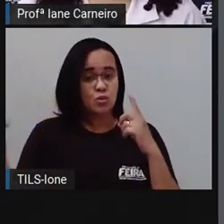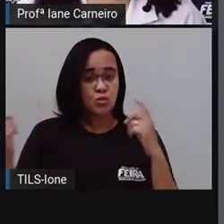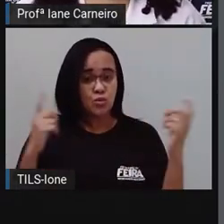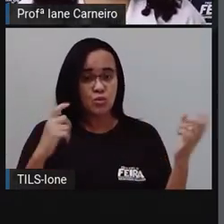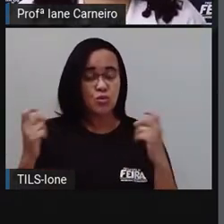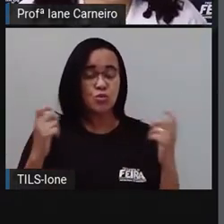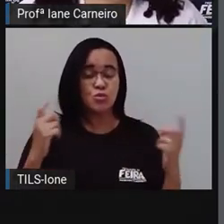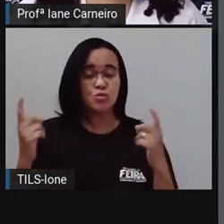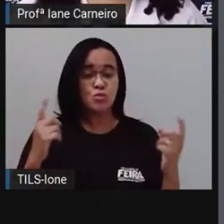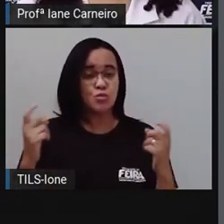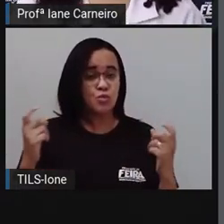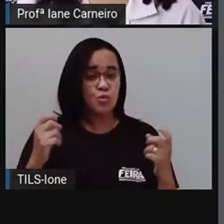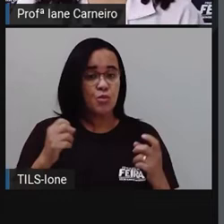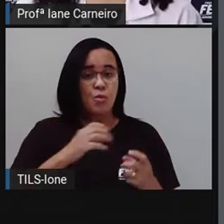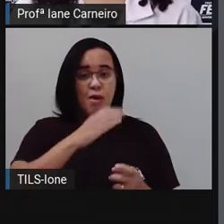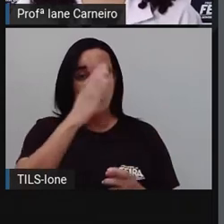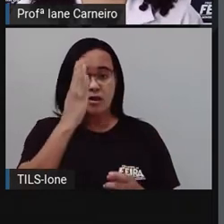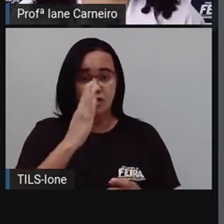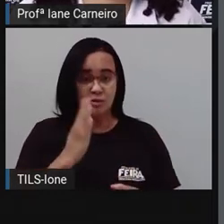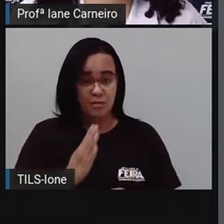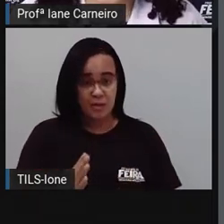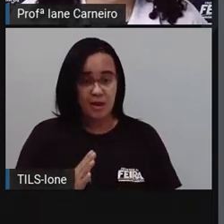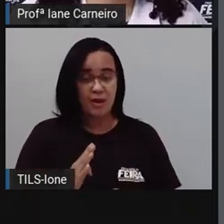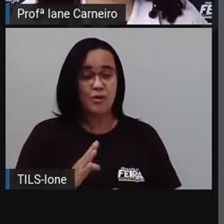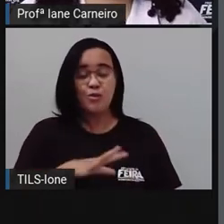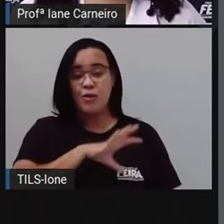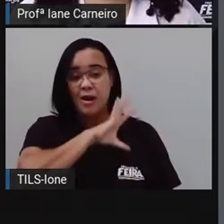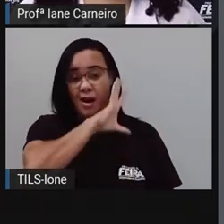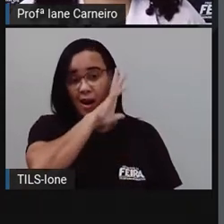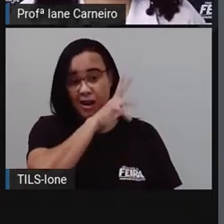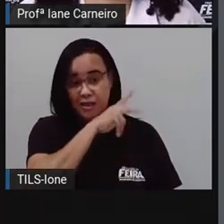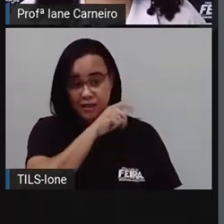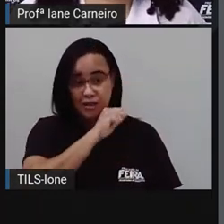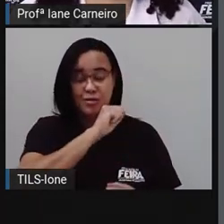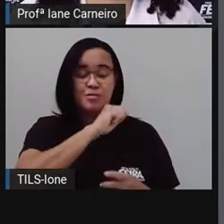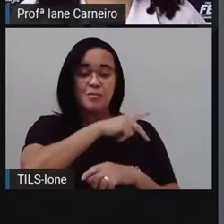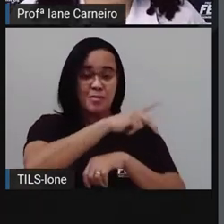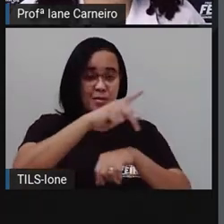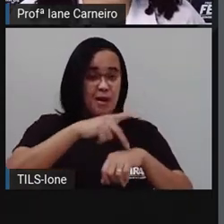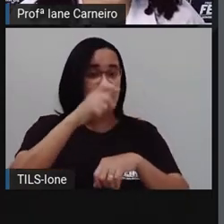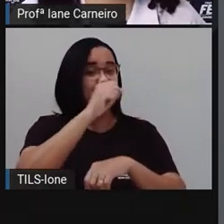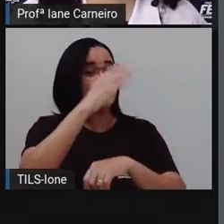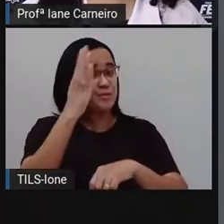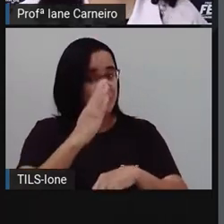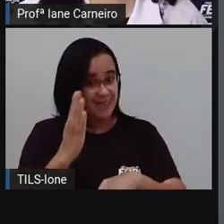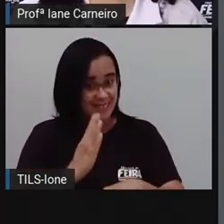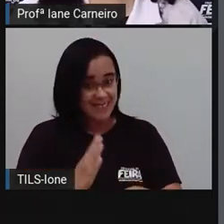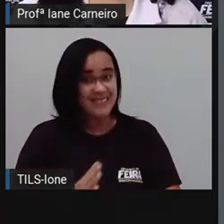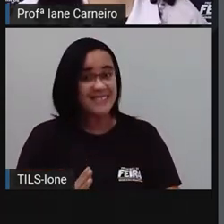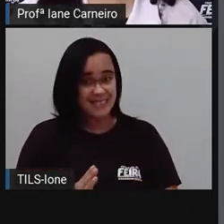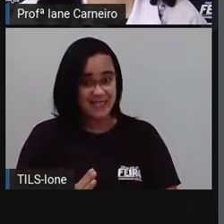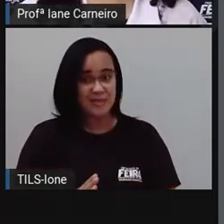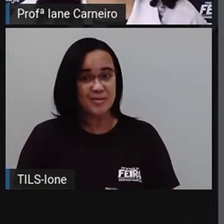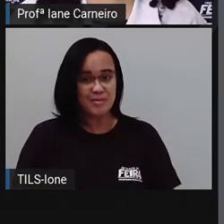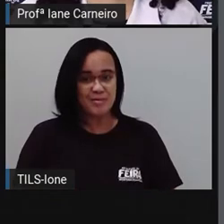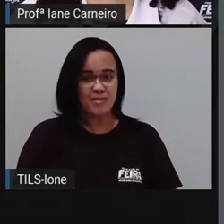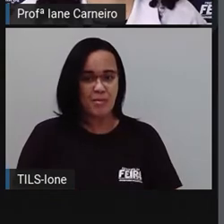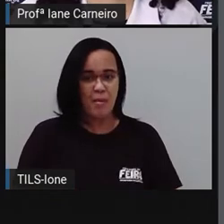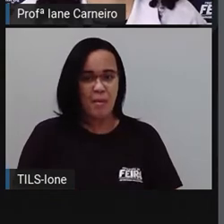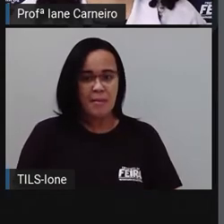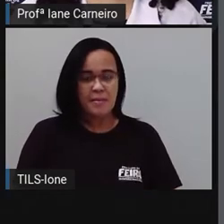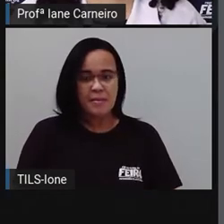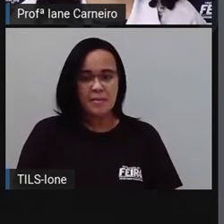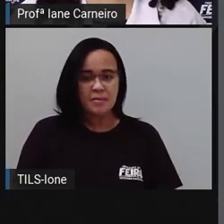ilustração, Ana Azueta, tá certo? Azueta, cigaldos. Vamos lá.